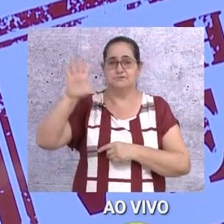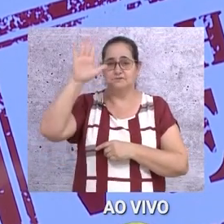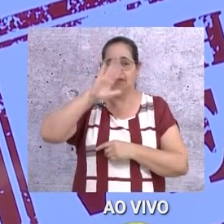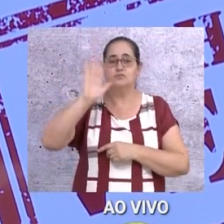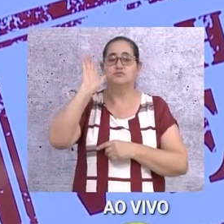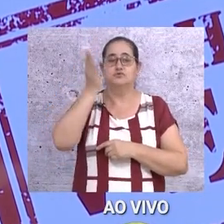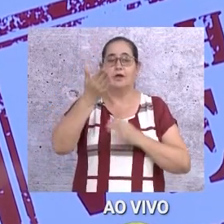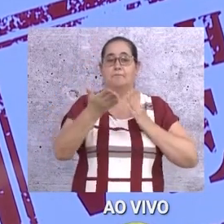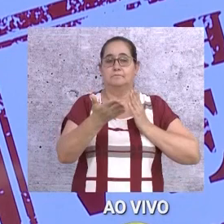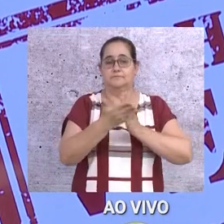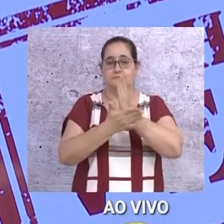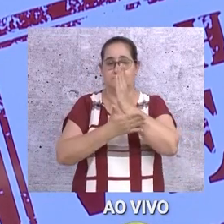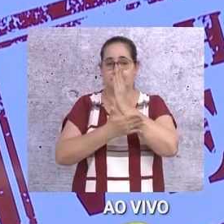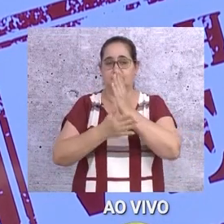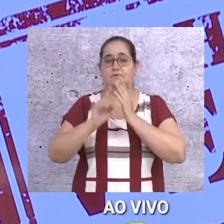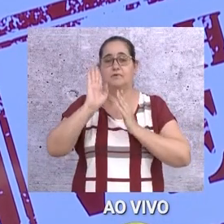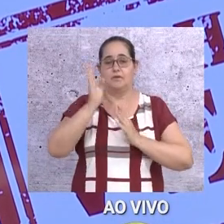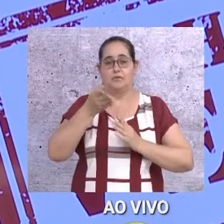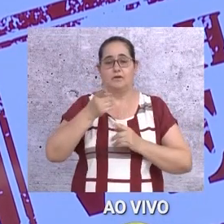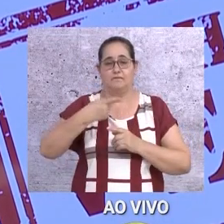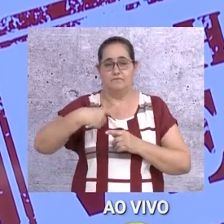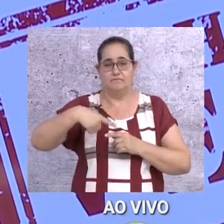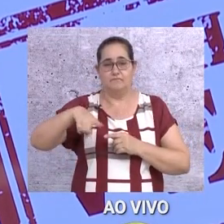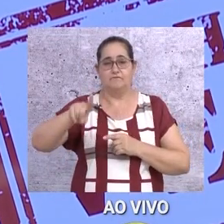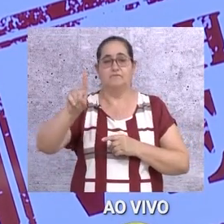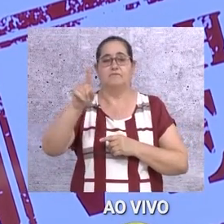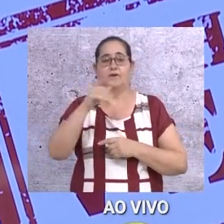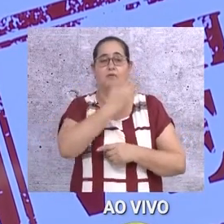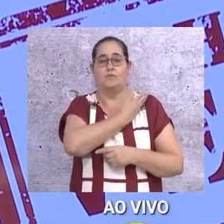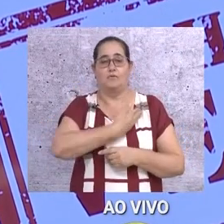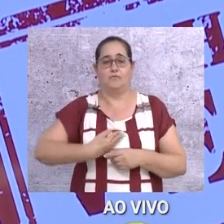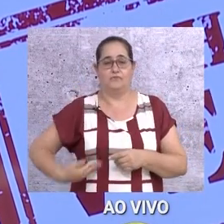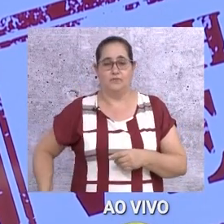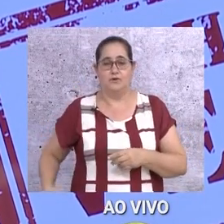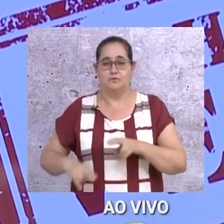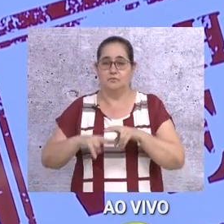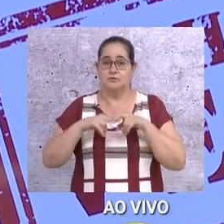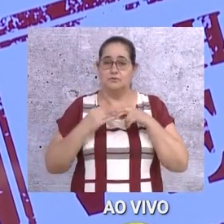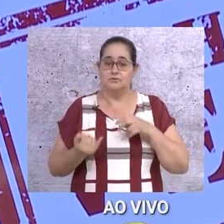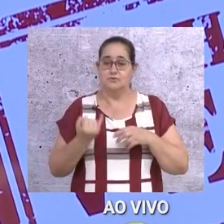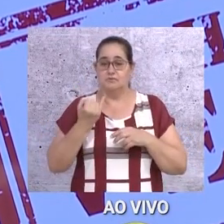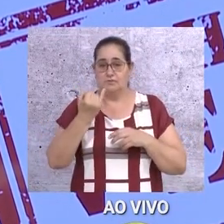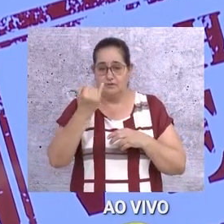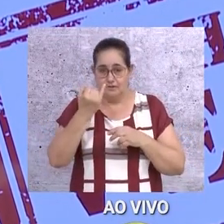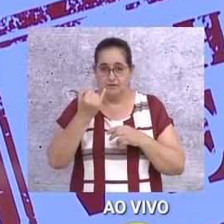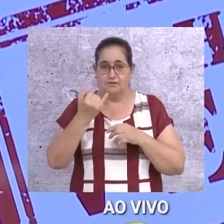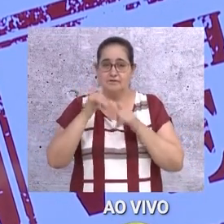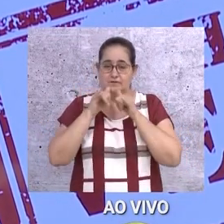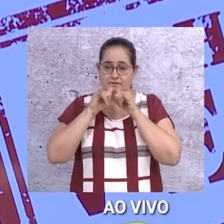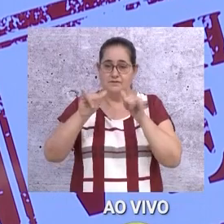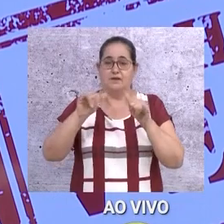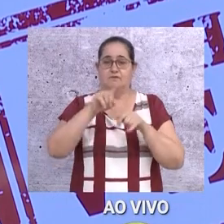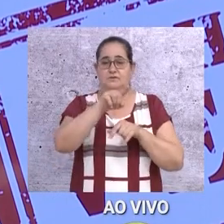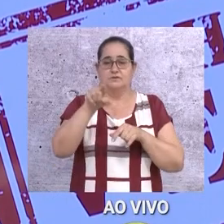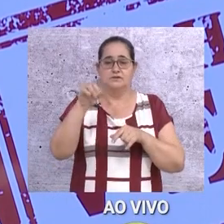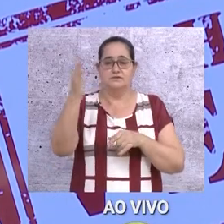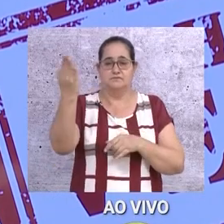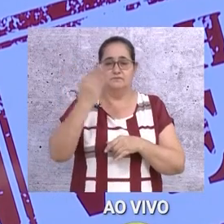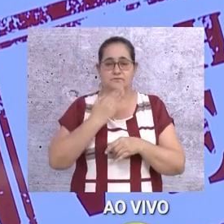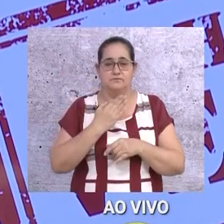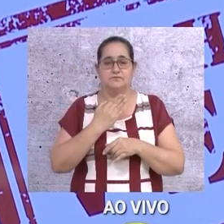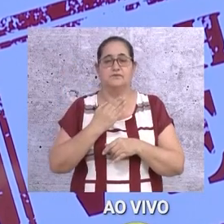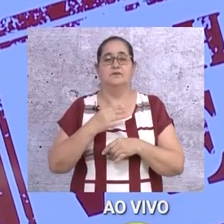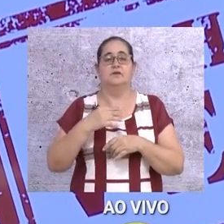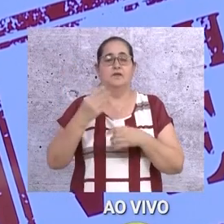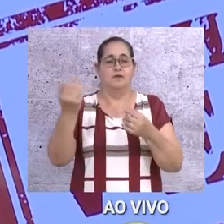foi aprovado. Agora ele vai para a sanção do governador. Por isso que é importante a nossa audiência, a sua participação, o seu